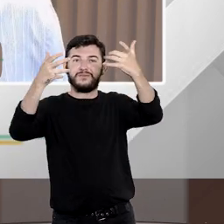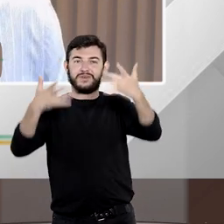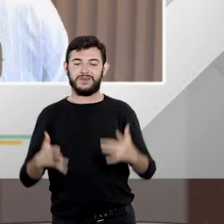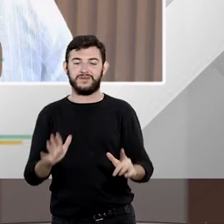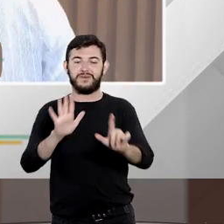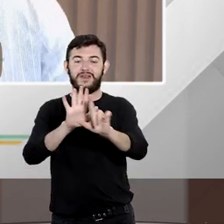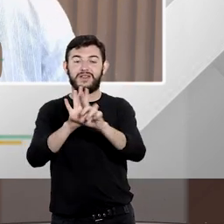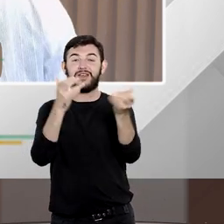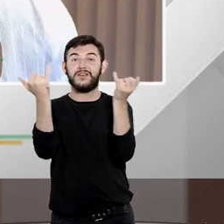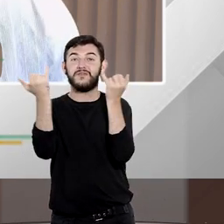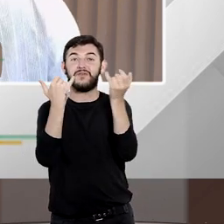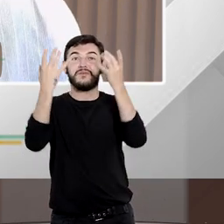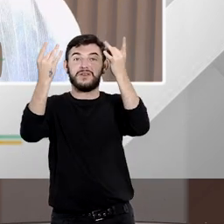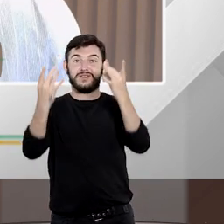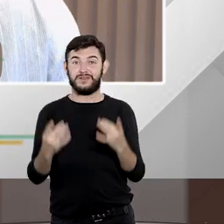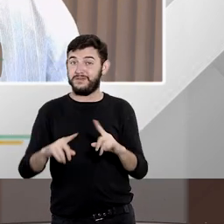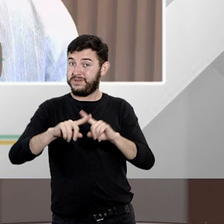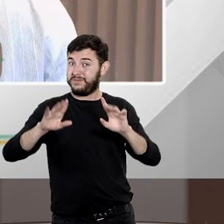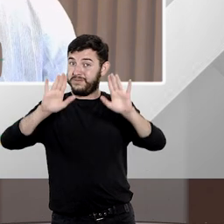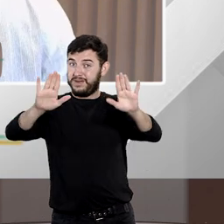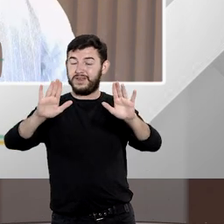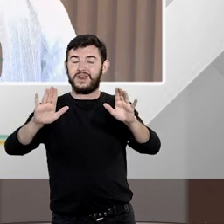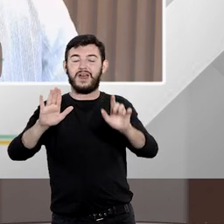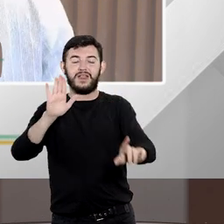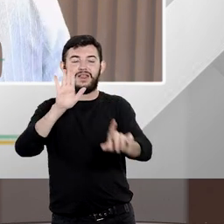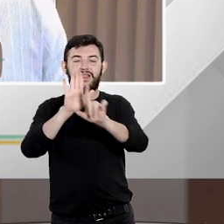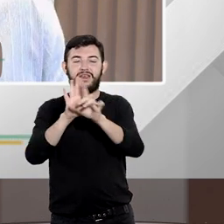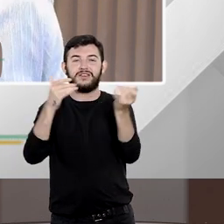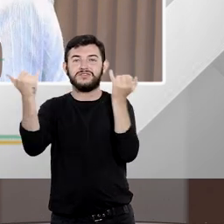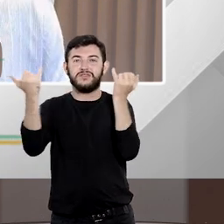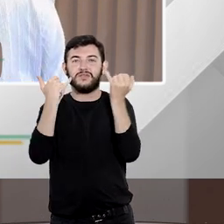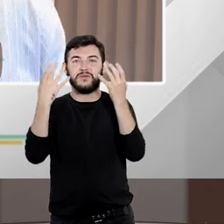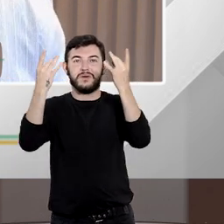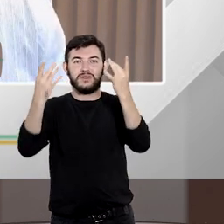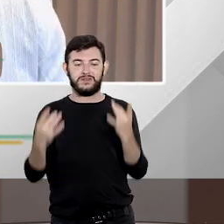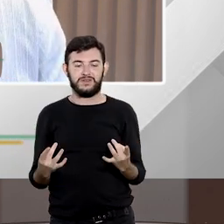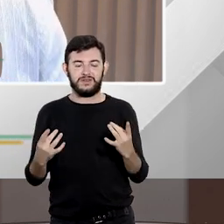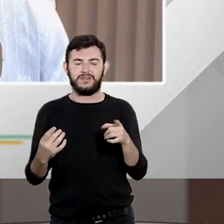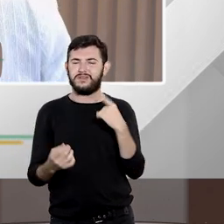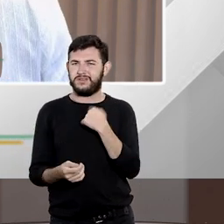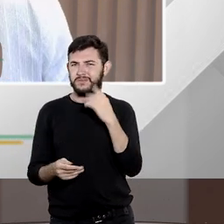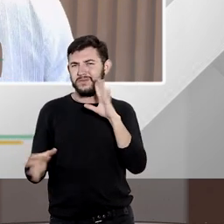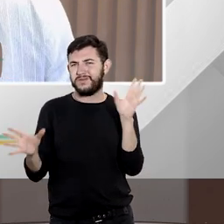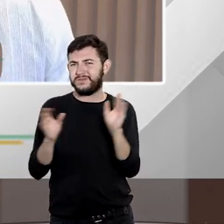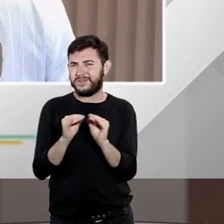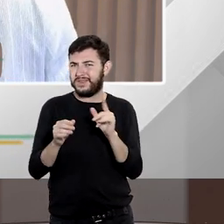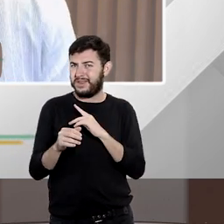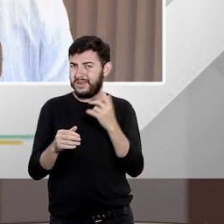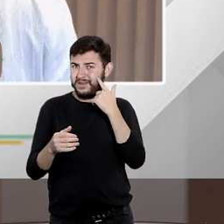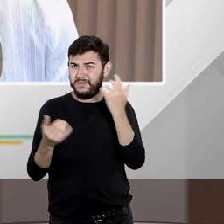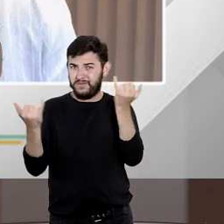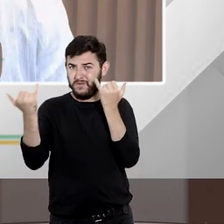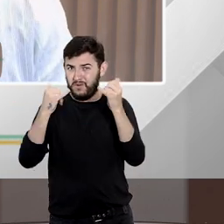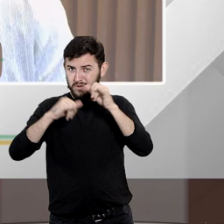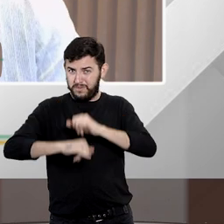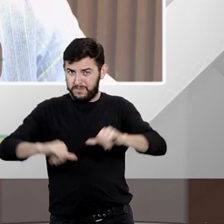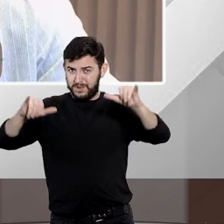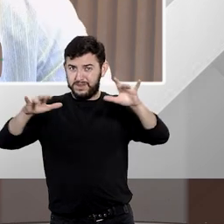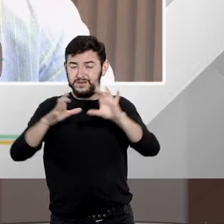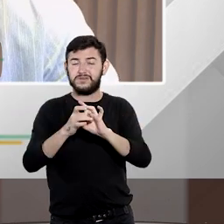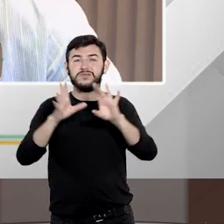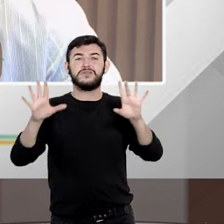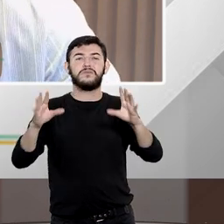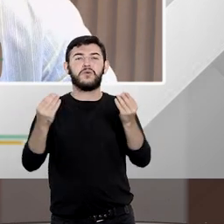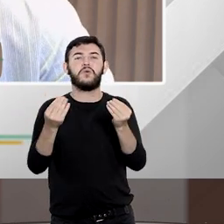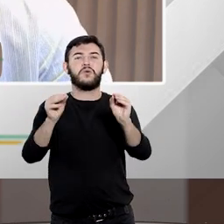informação com a lei de acesso à informação seja aquela informação que é colocada disponibilizada